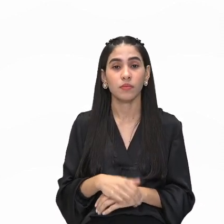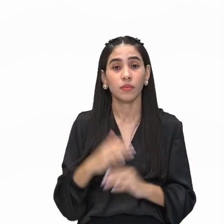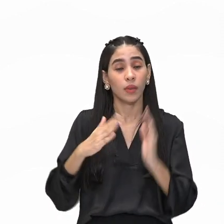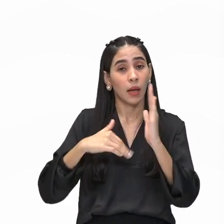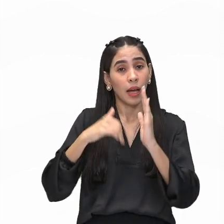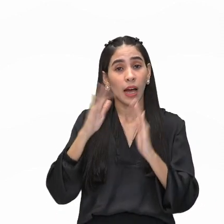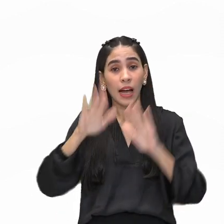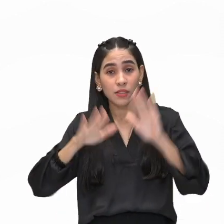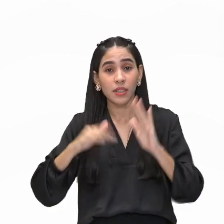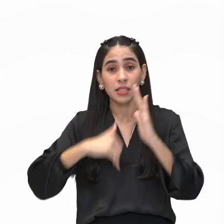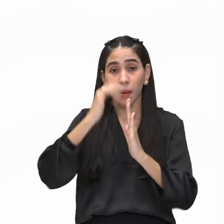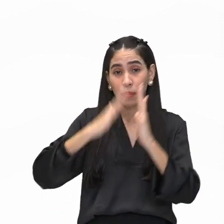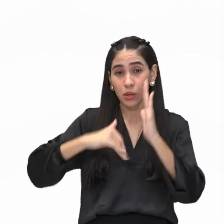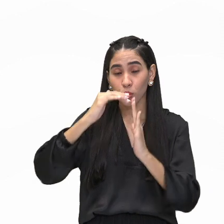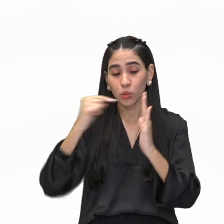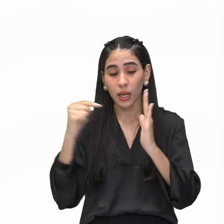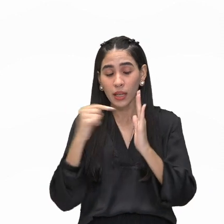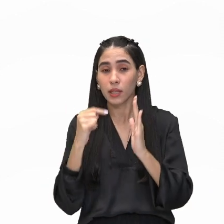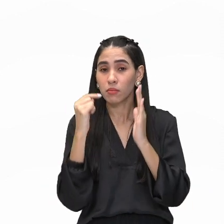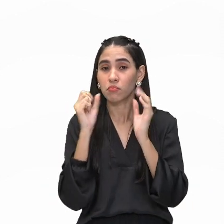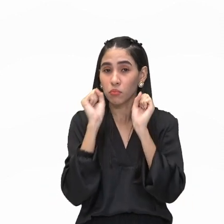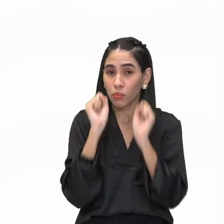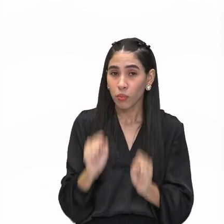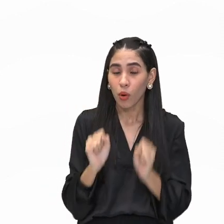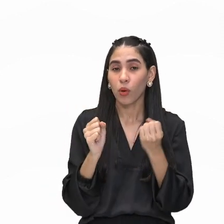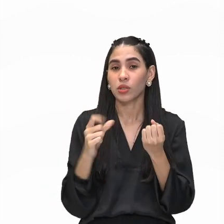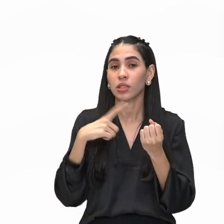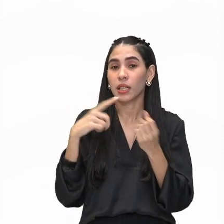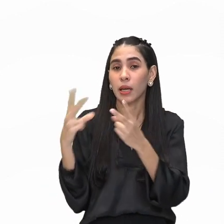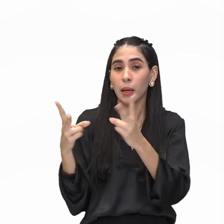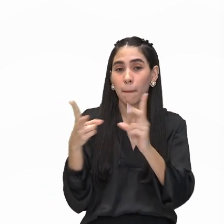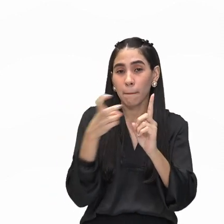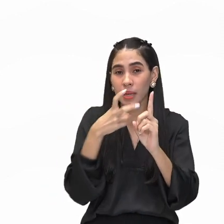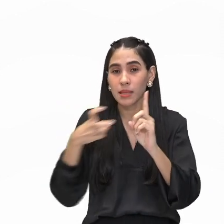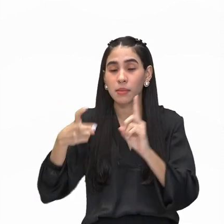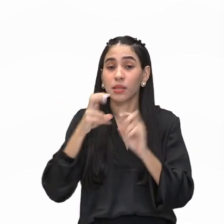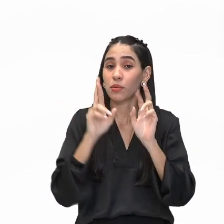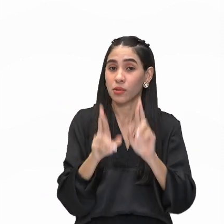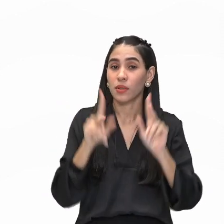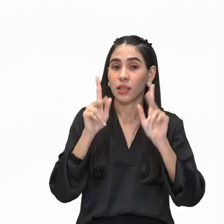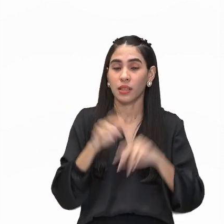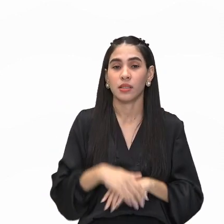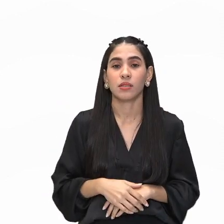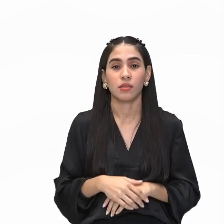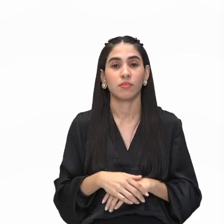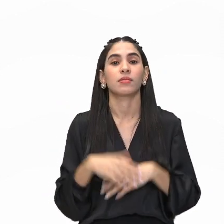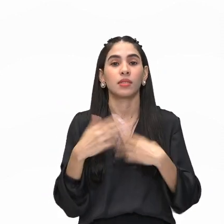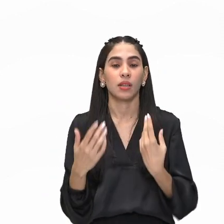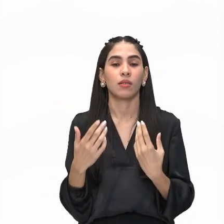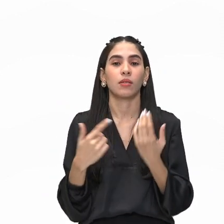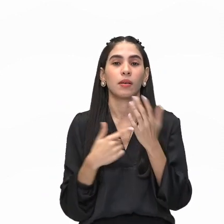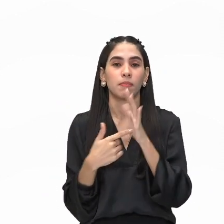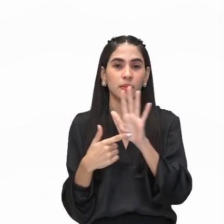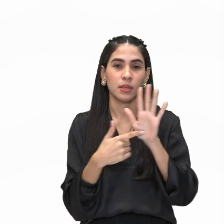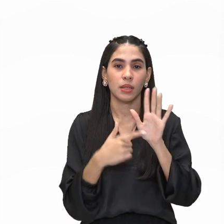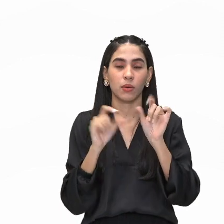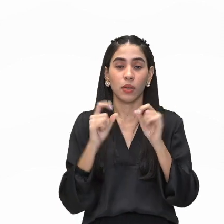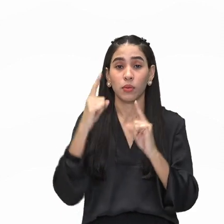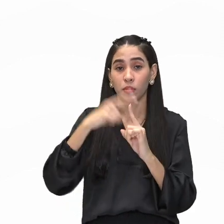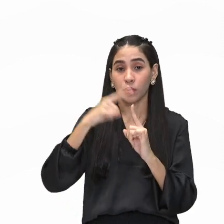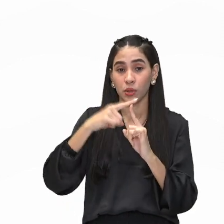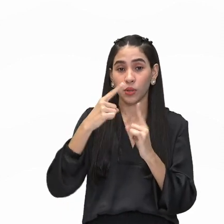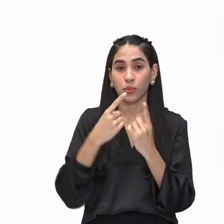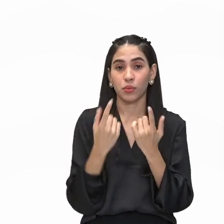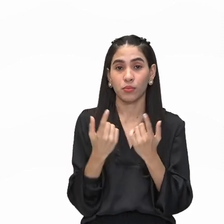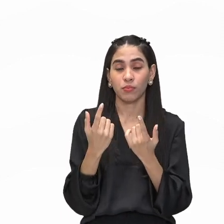pode despertar experiências muito diferentes nas pessoas. Aí a gente vai mostrar um modelo de